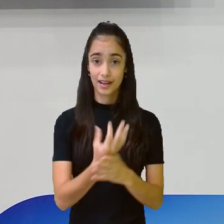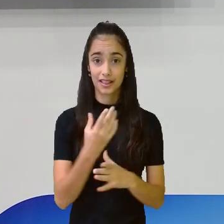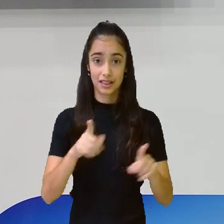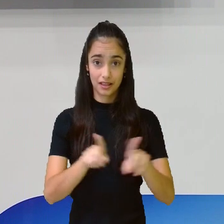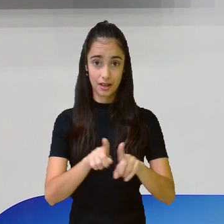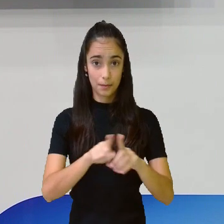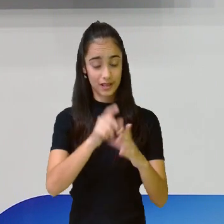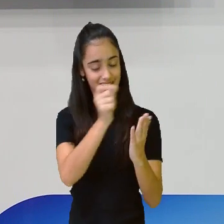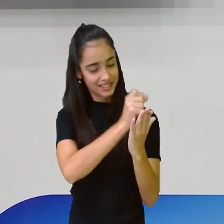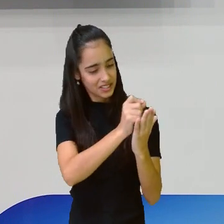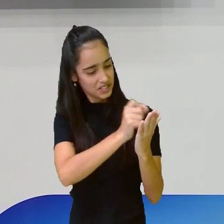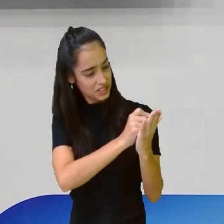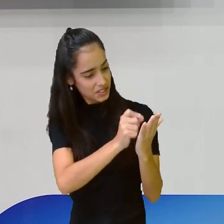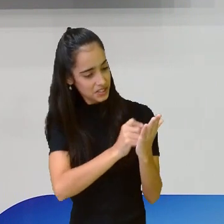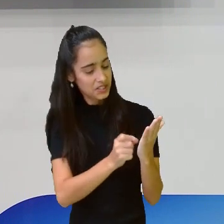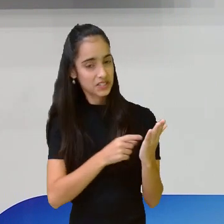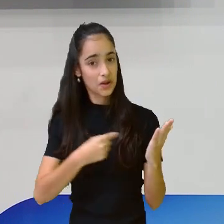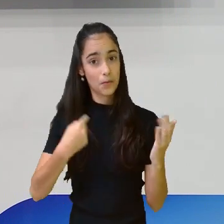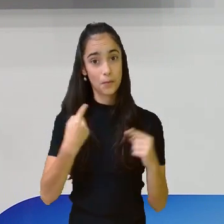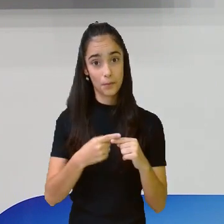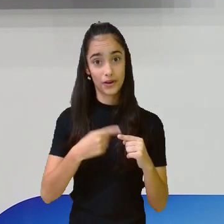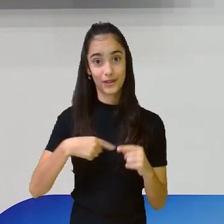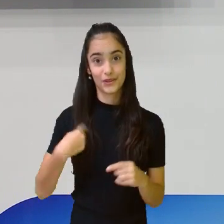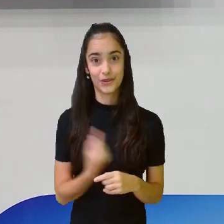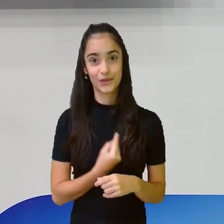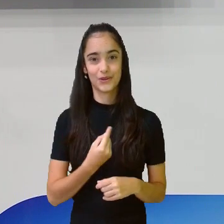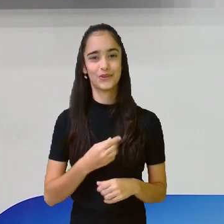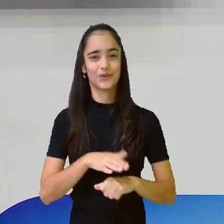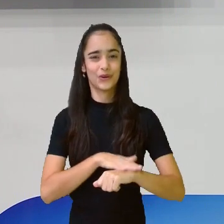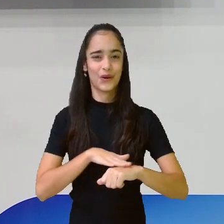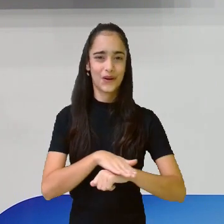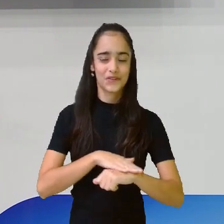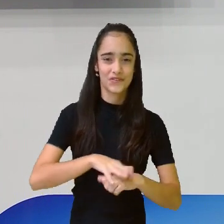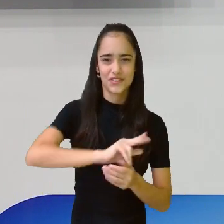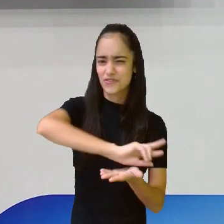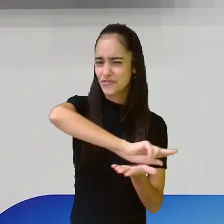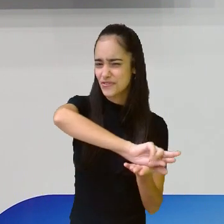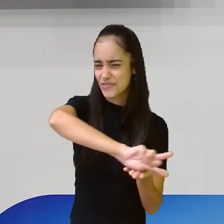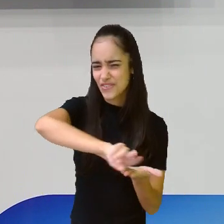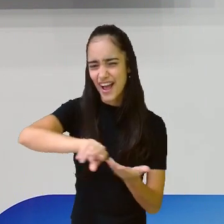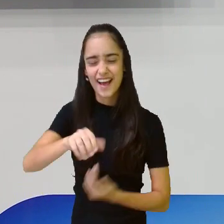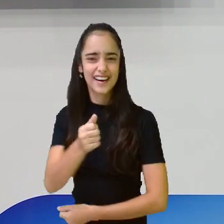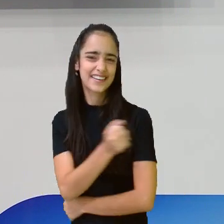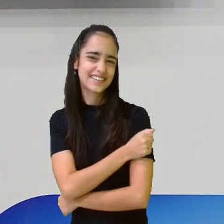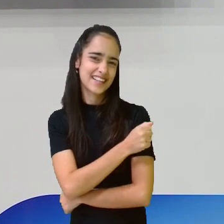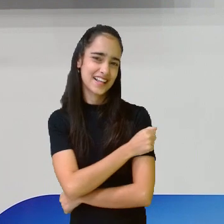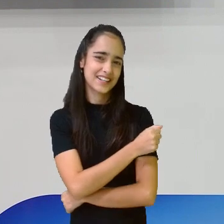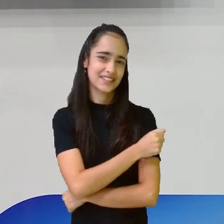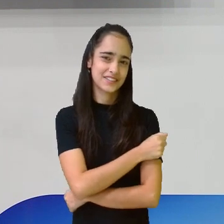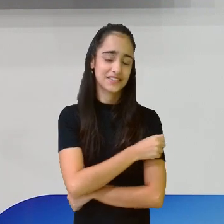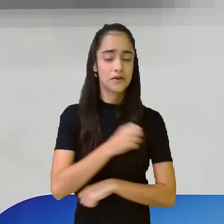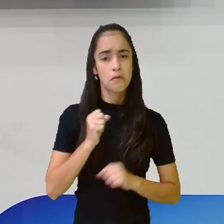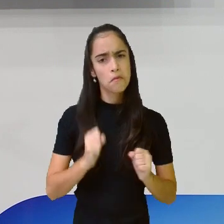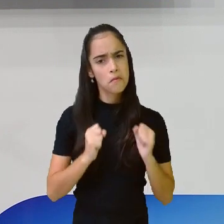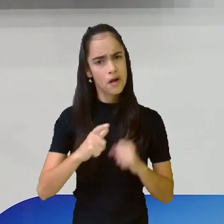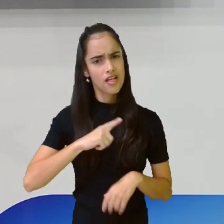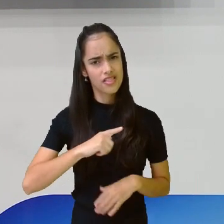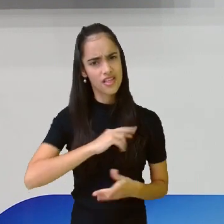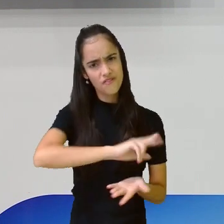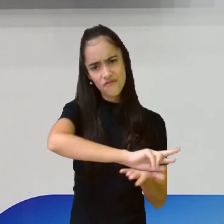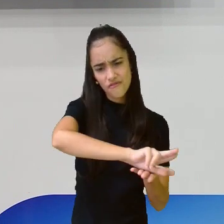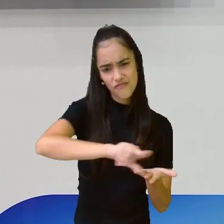a gente é que fala com vários estudantes de várias escolas diferentes, poderia surgir várias versões.